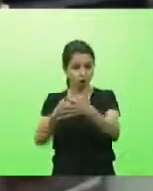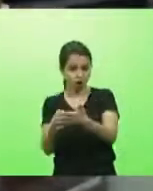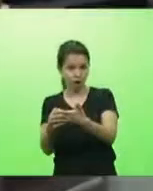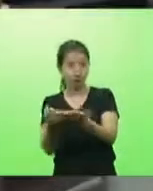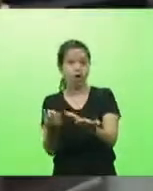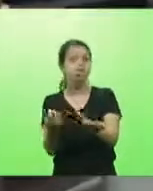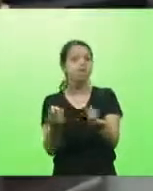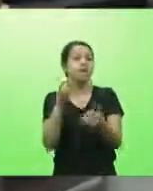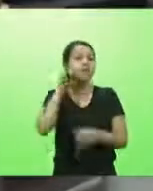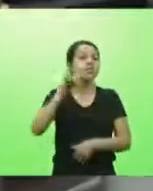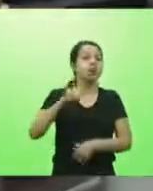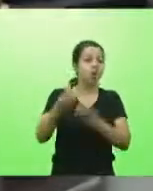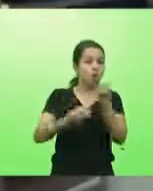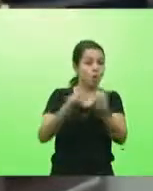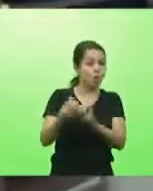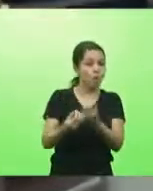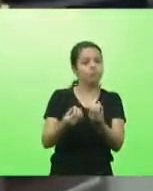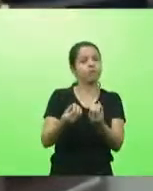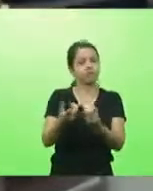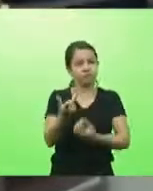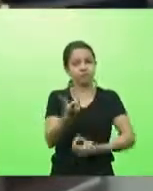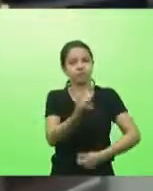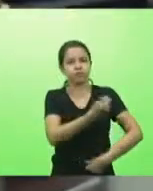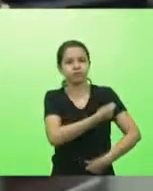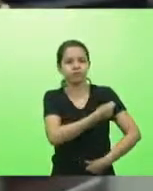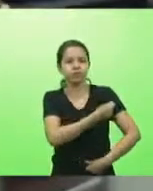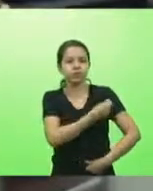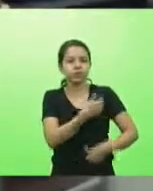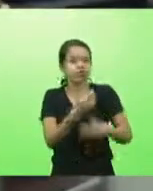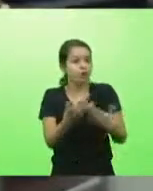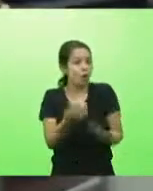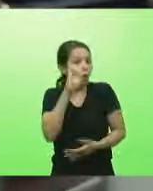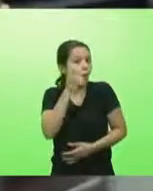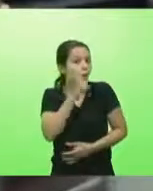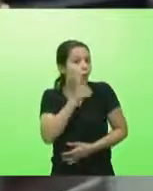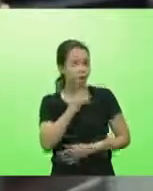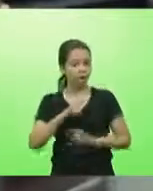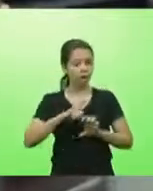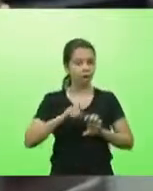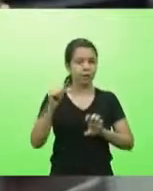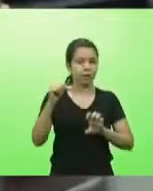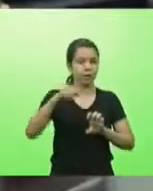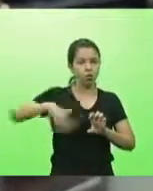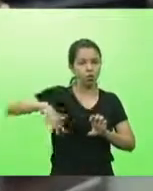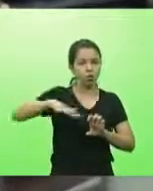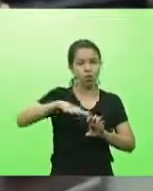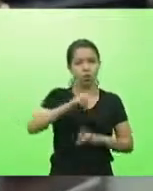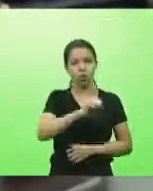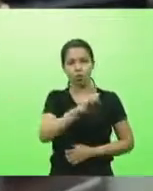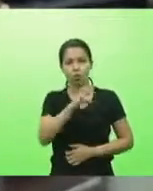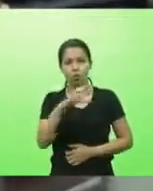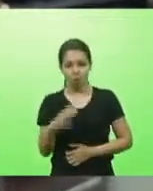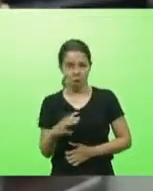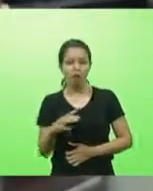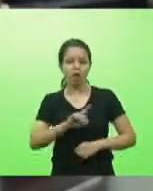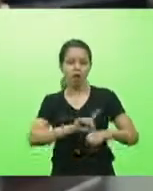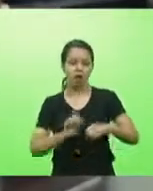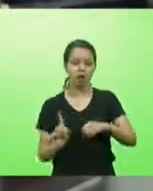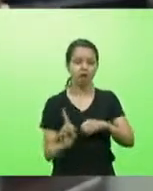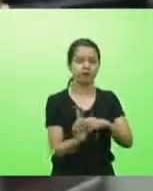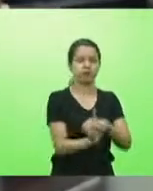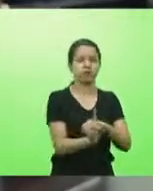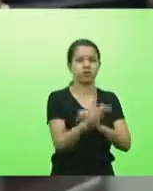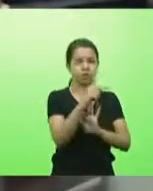As mulheres empreendedoras de Santa Catarina estão na dianteira desse projeto. Parabéns. Nesse primeiro